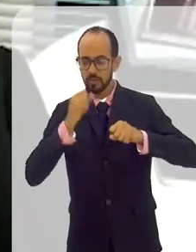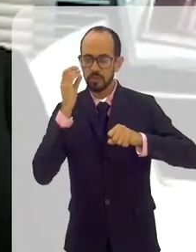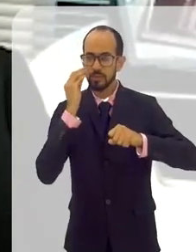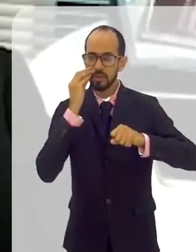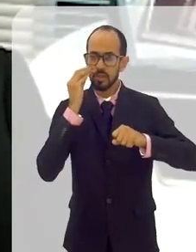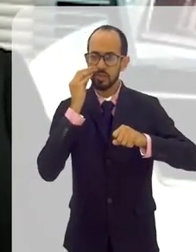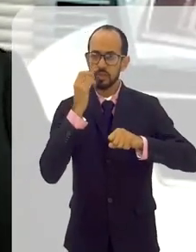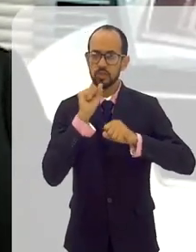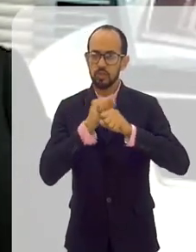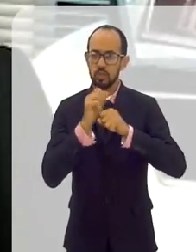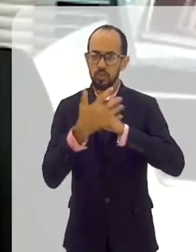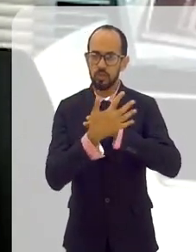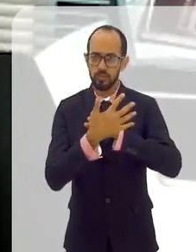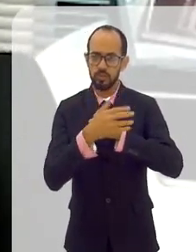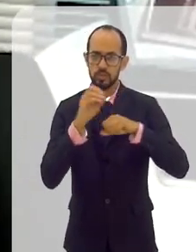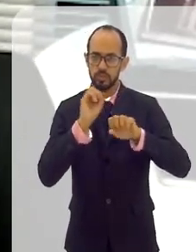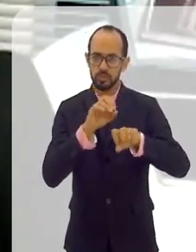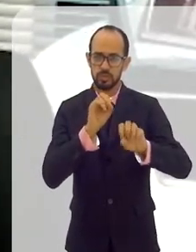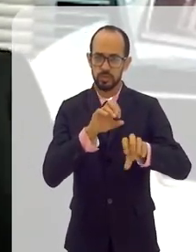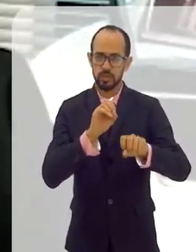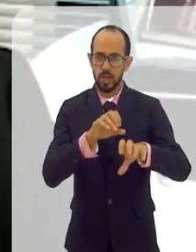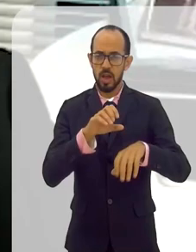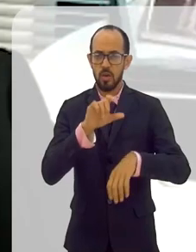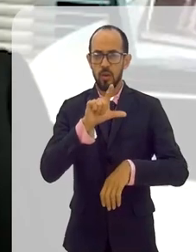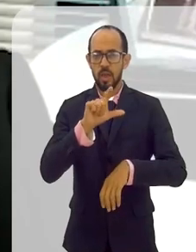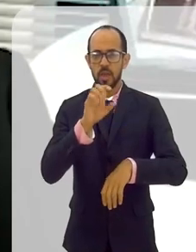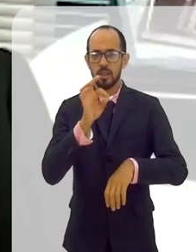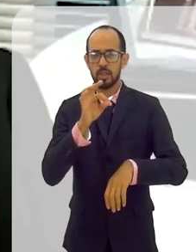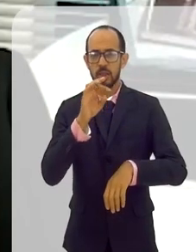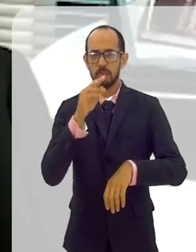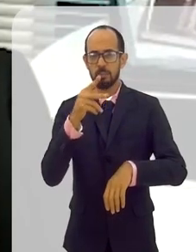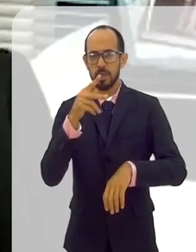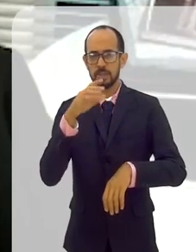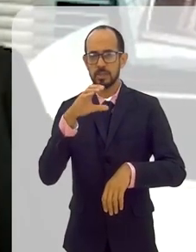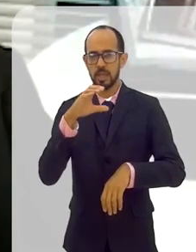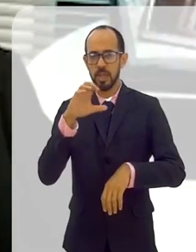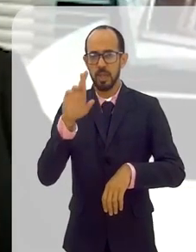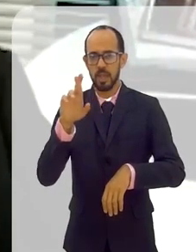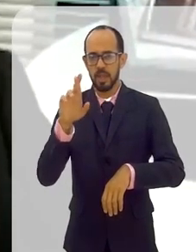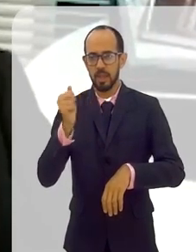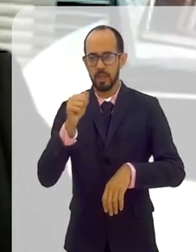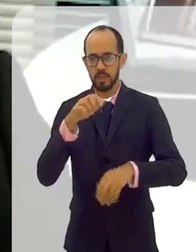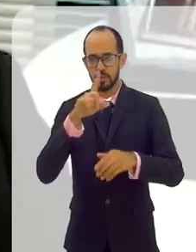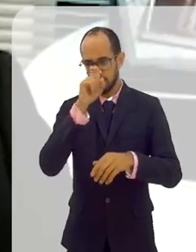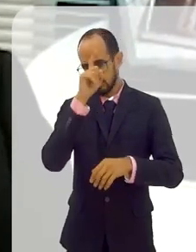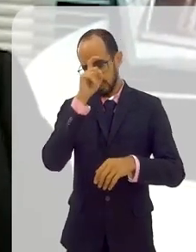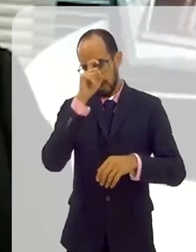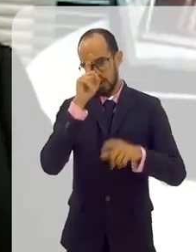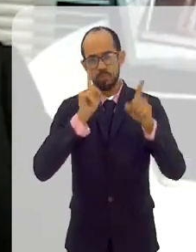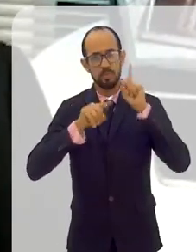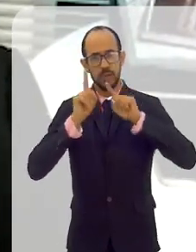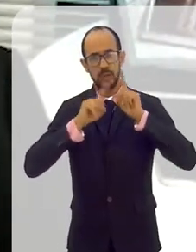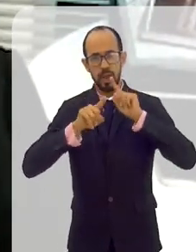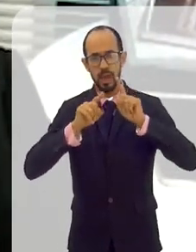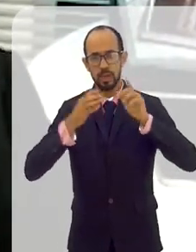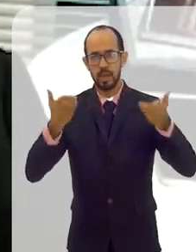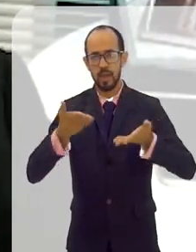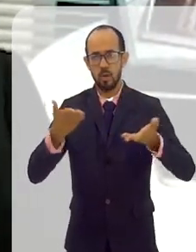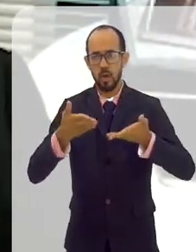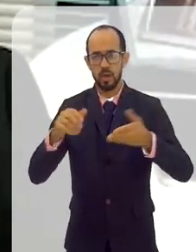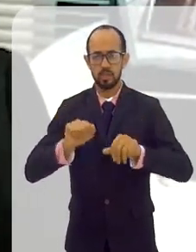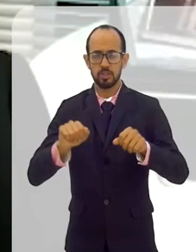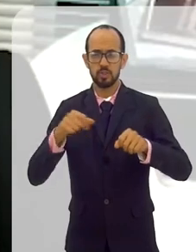para teste de coronavírus, ensinar a fazer o RT-PCR lá no hospital de Maricá. E nós estamos